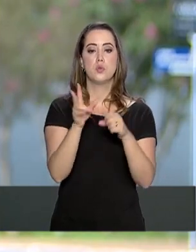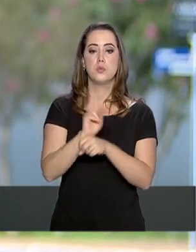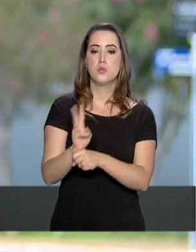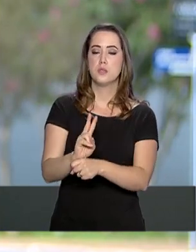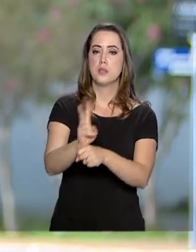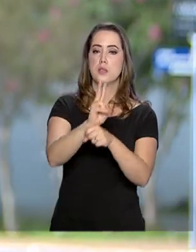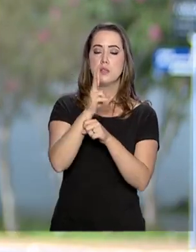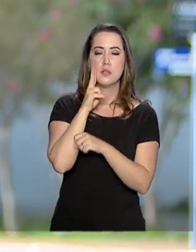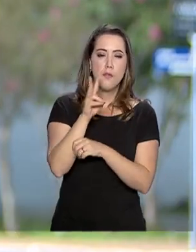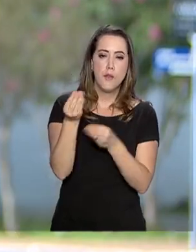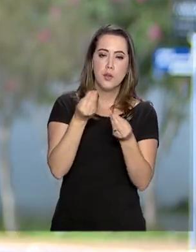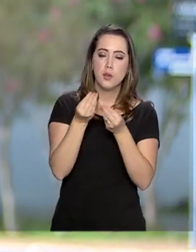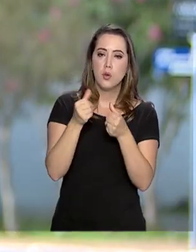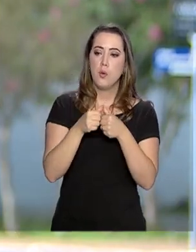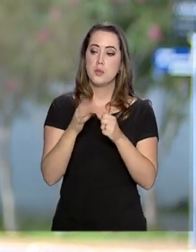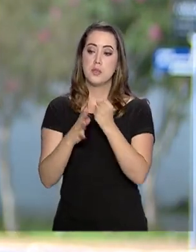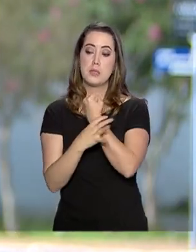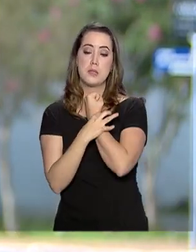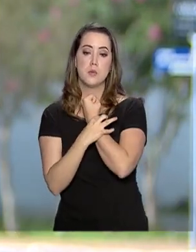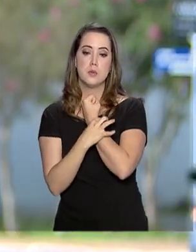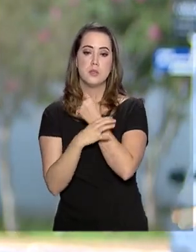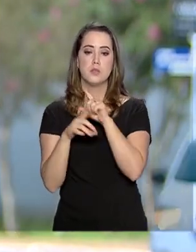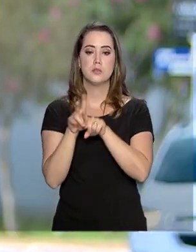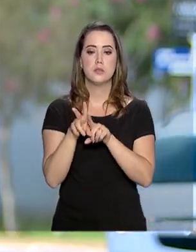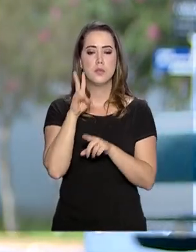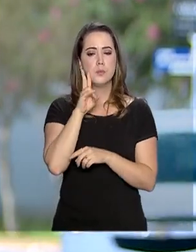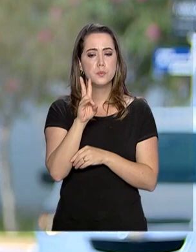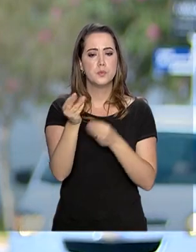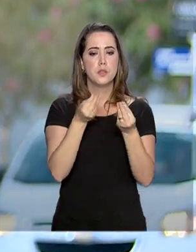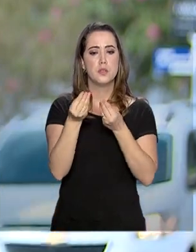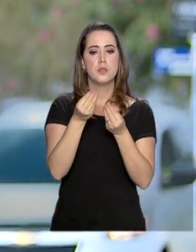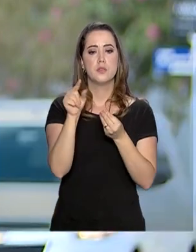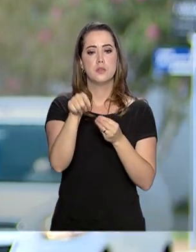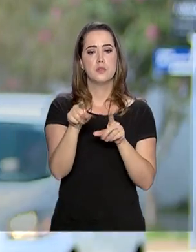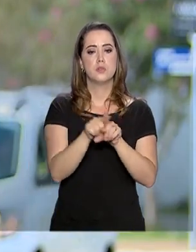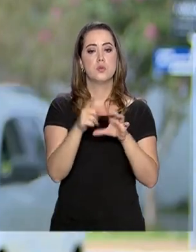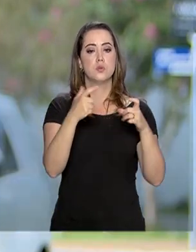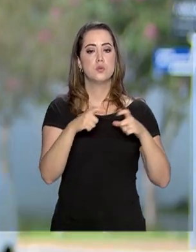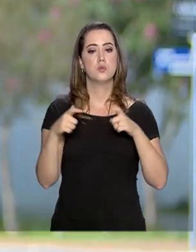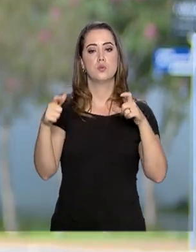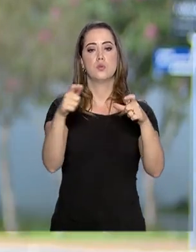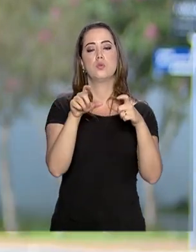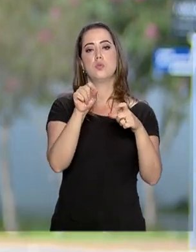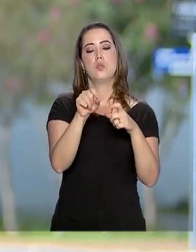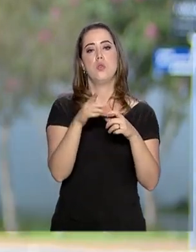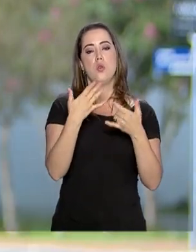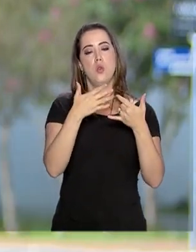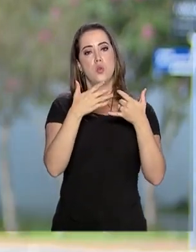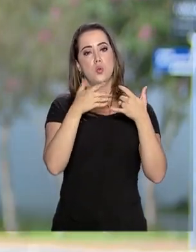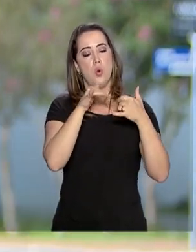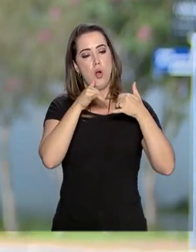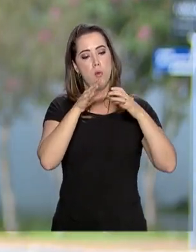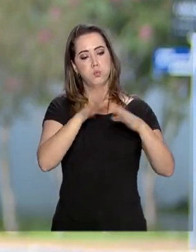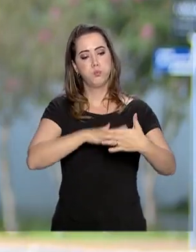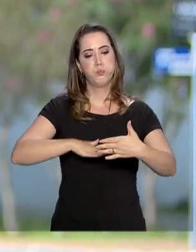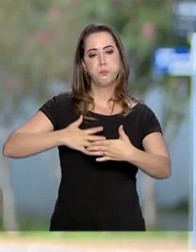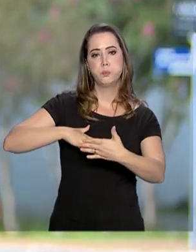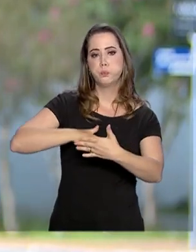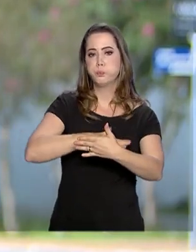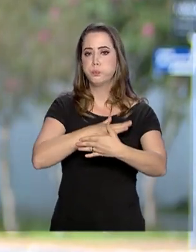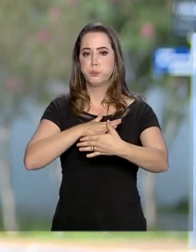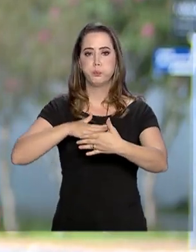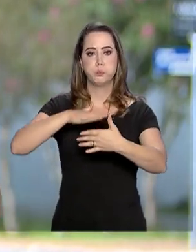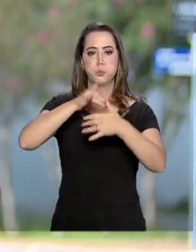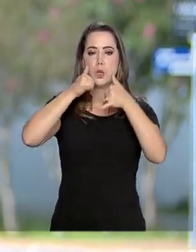que estão aqui para ver as condições de segurança, vistoriar as condições de segurança das barragens e das usinas hidrelétricas. Por uma questão de